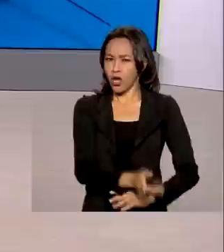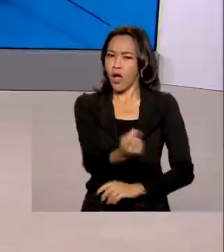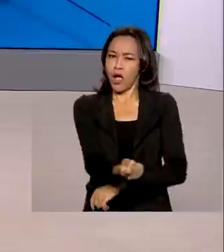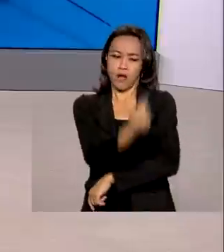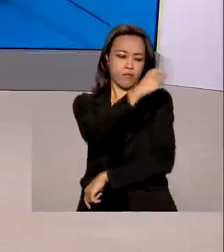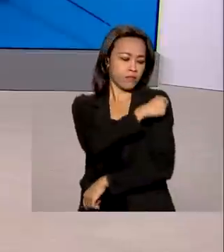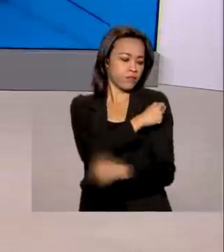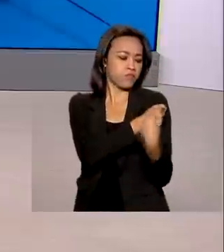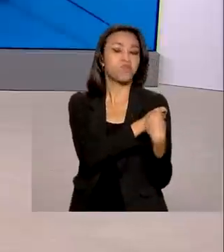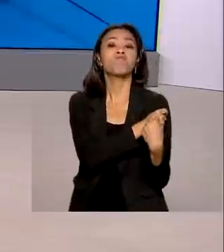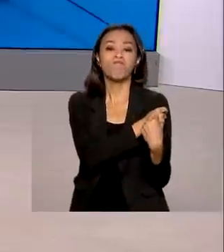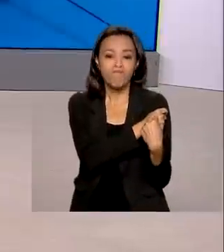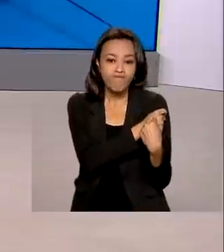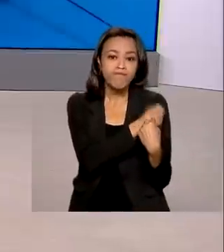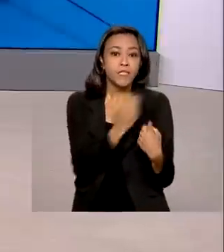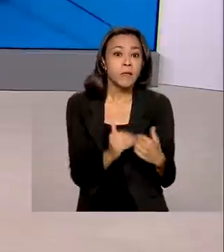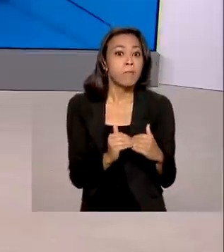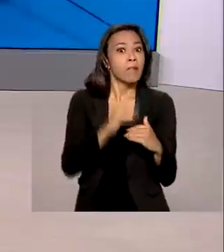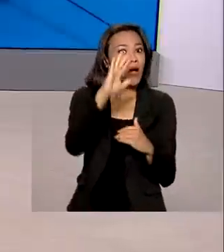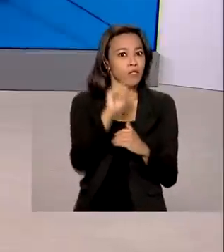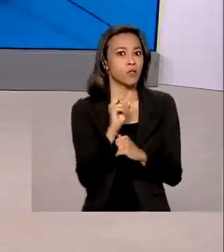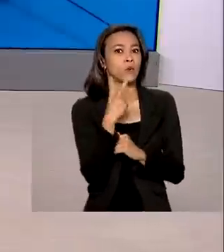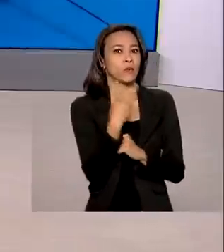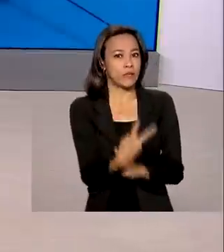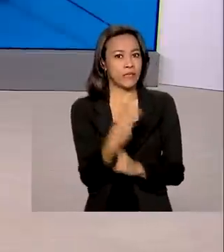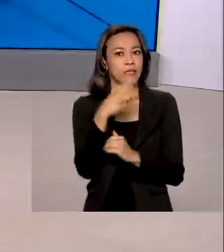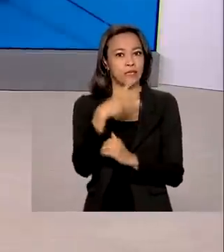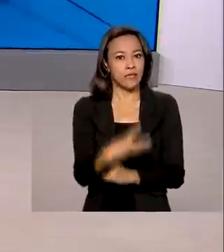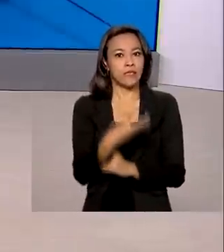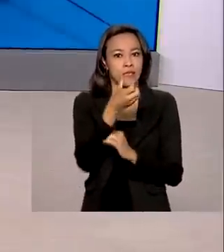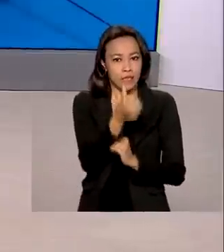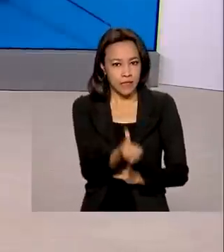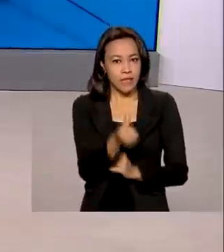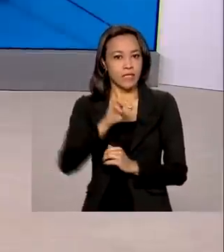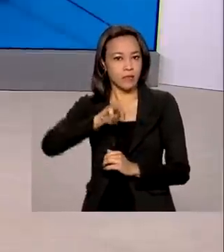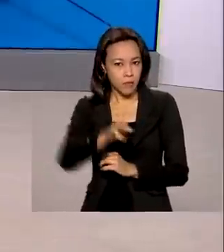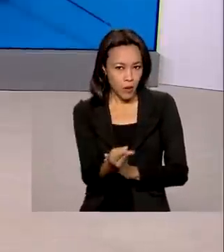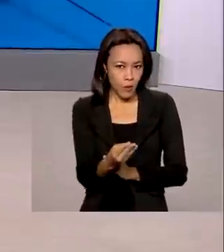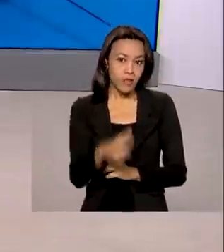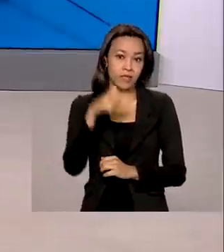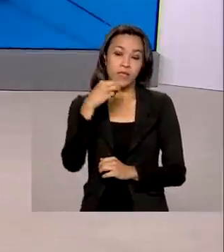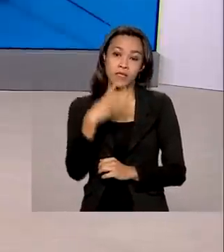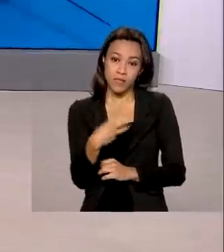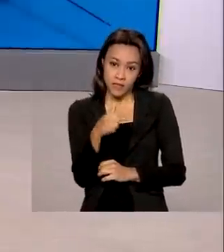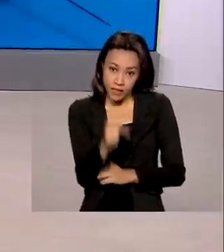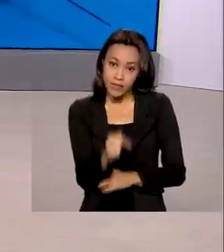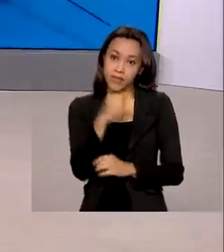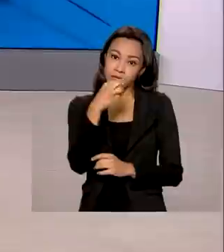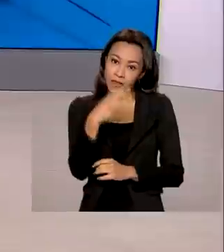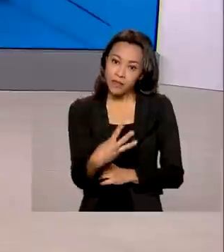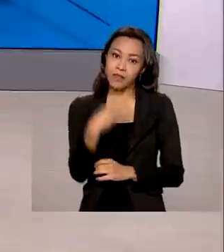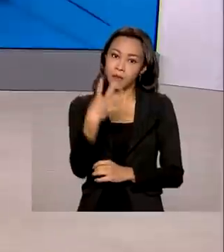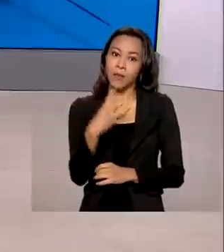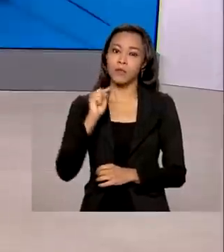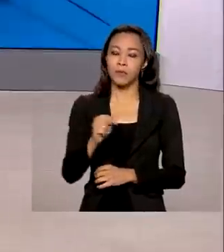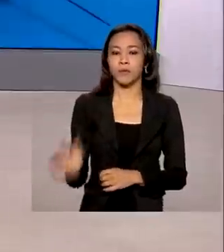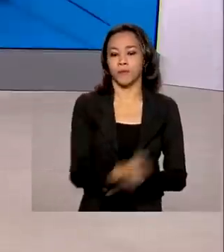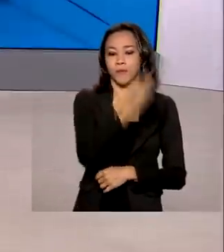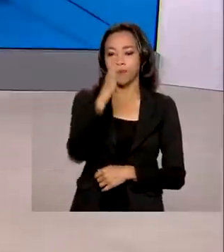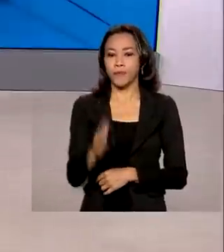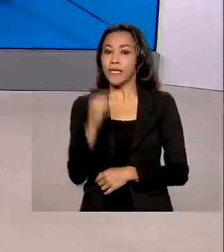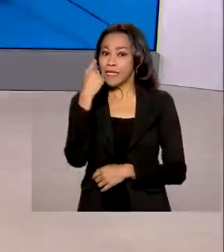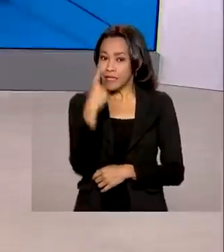ultrapassam aí 236 milhões, 734 mil. 146 milhões,